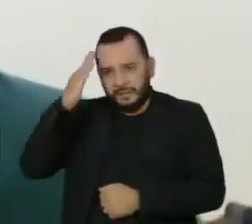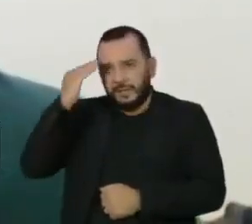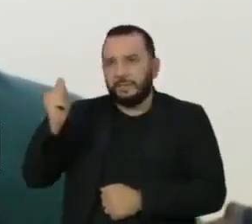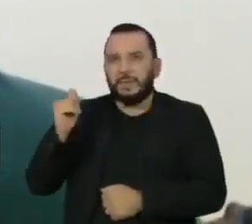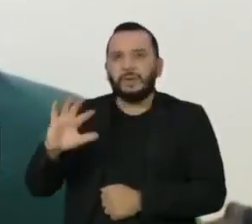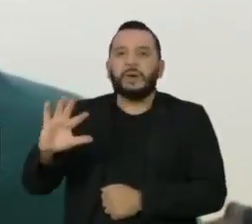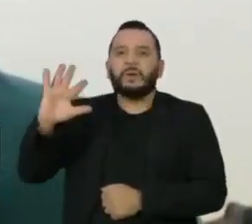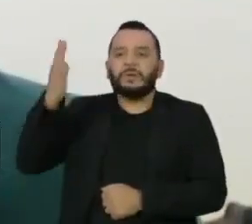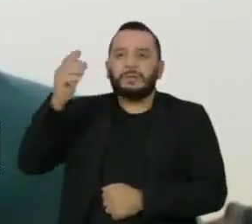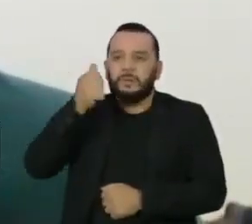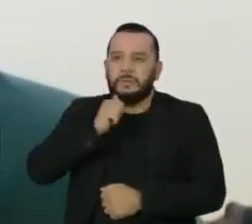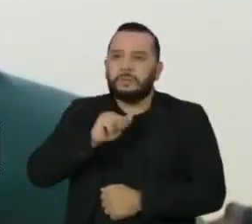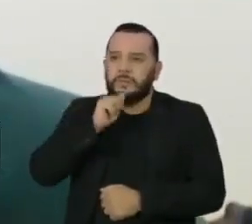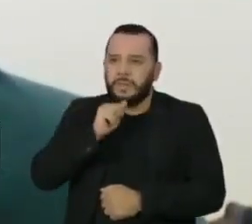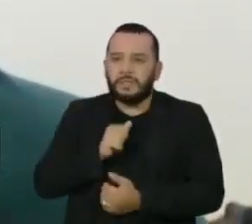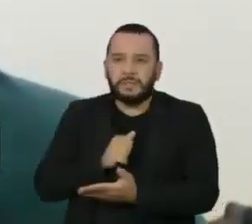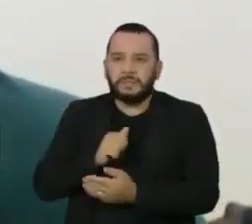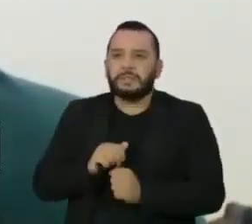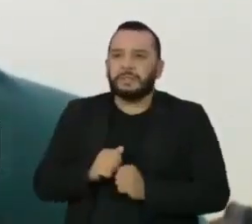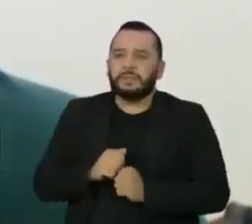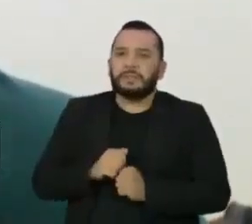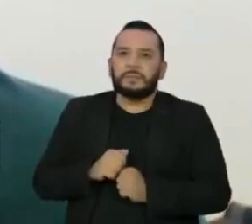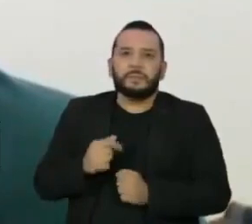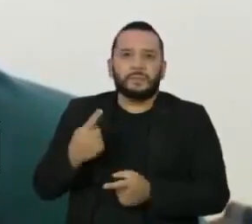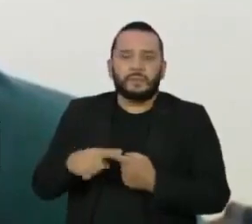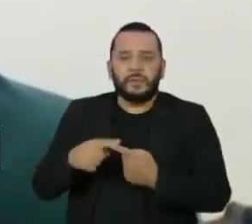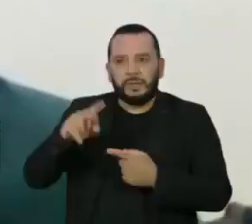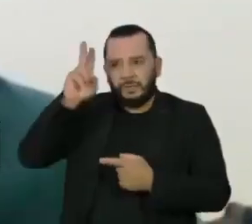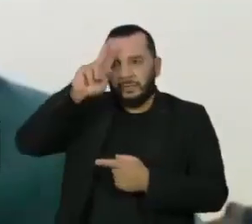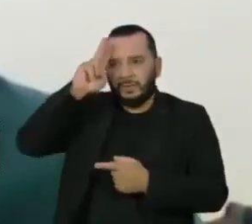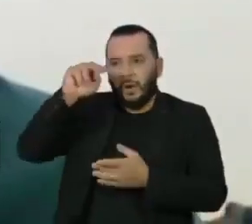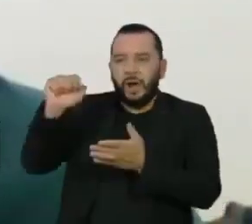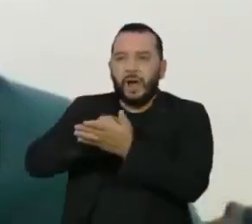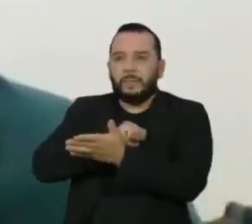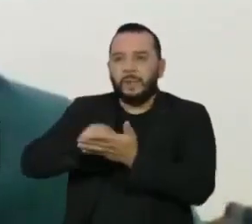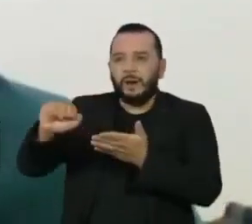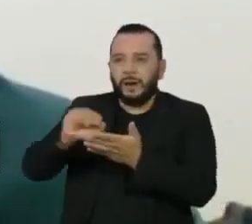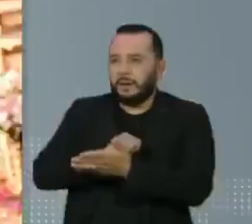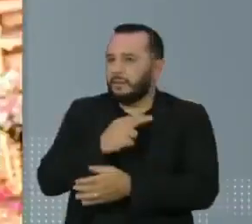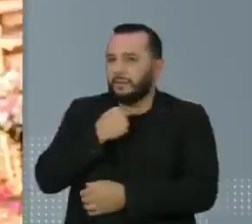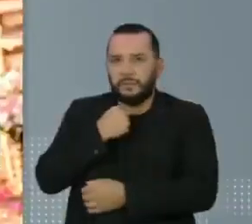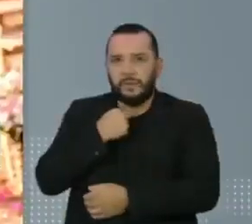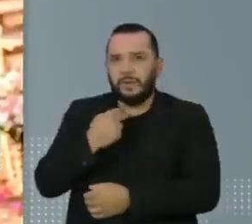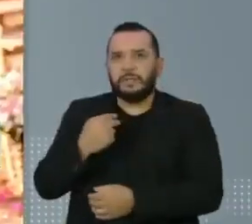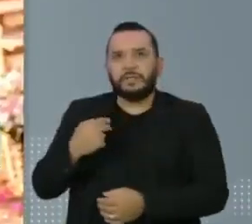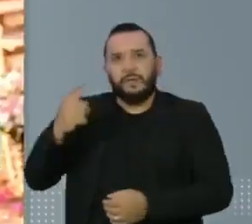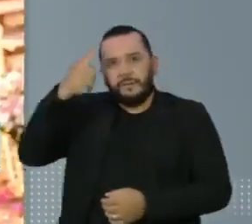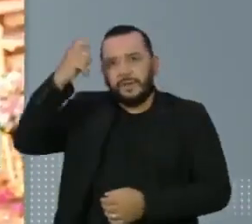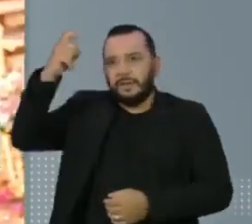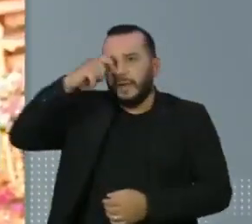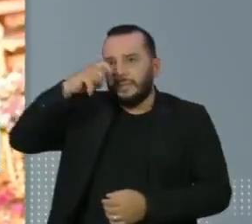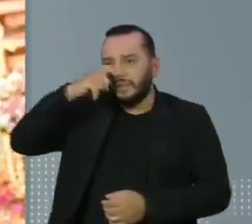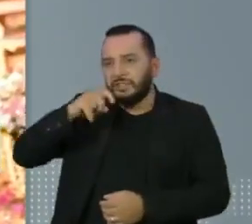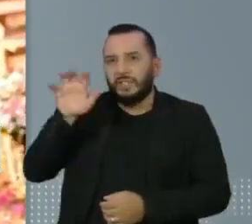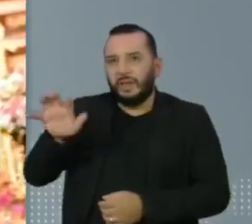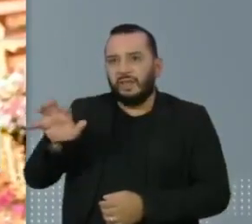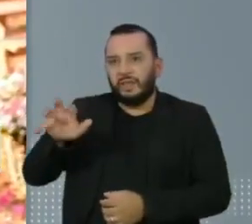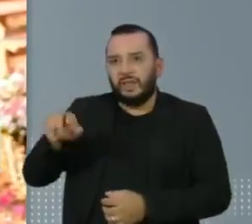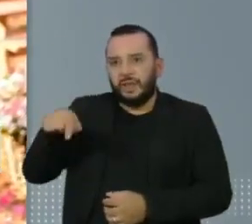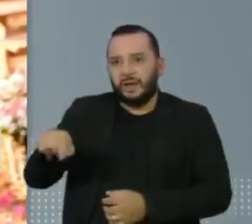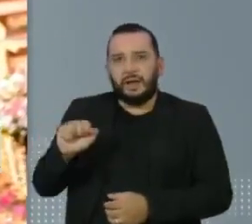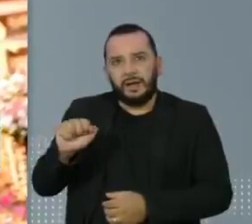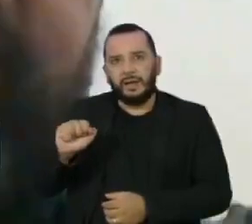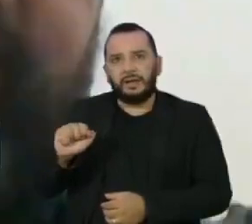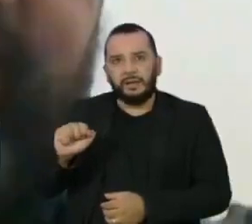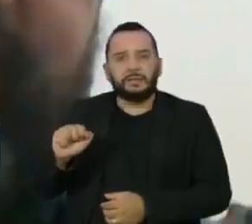porque a gente não apaga a história. E a gente não pode criar nenhuma ilusão, nenhuma mentira para a criança, para não